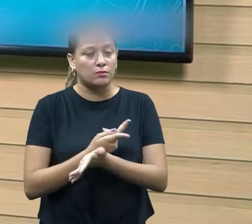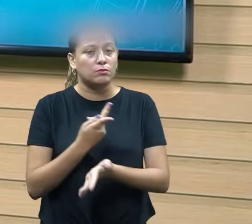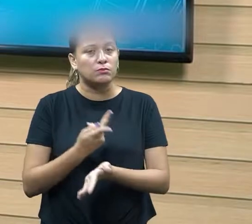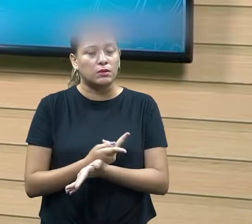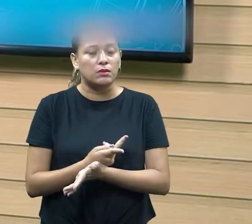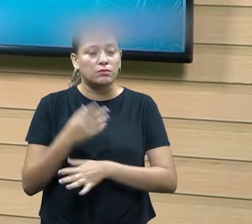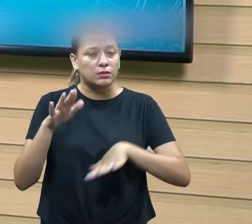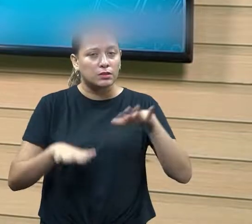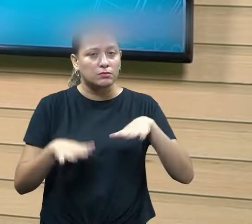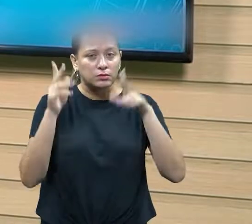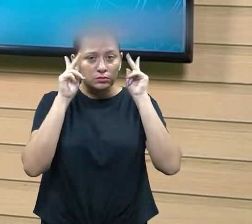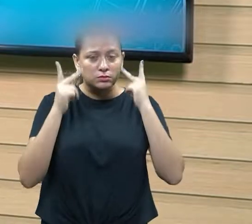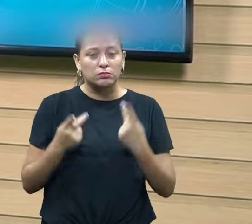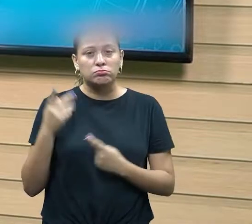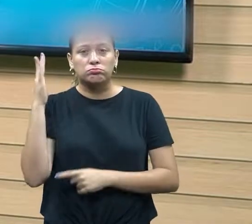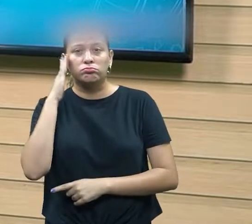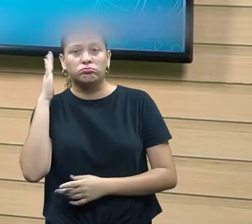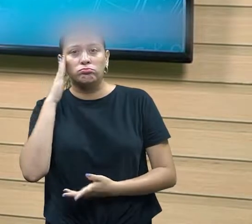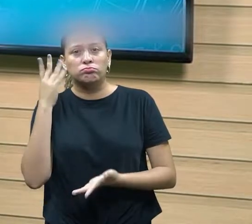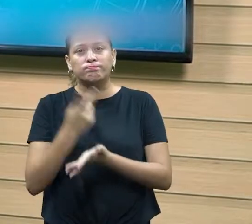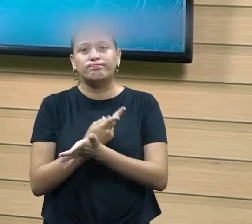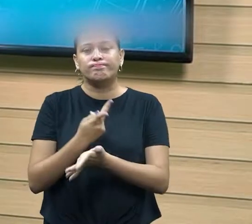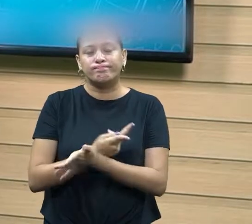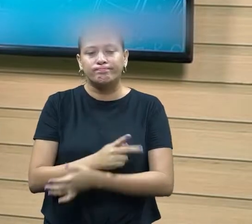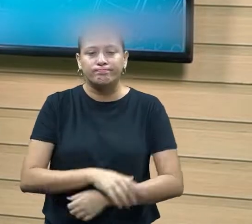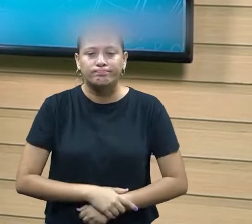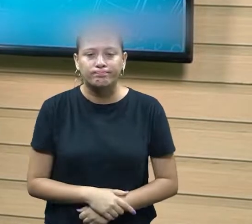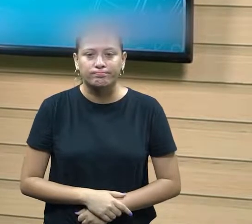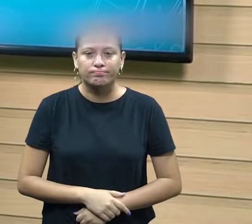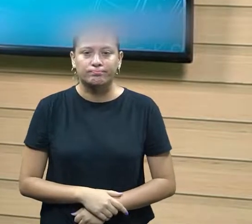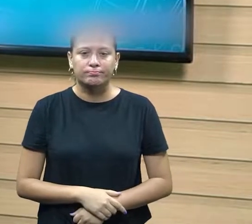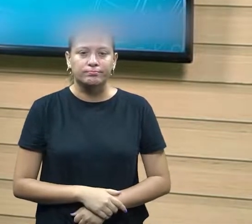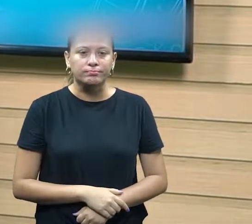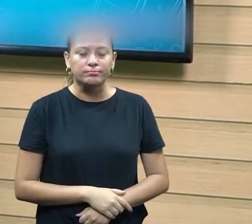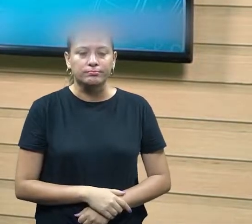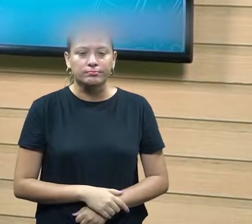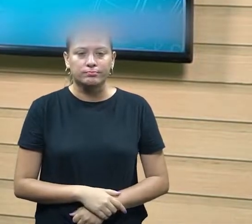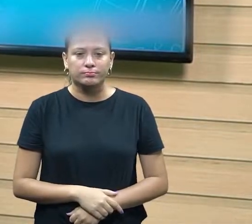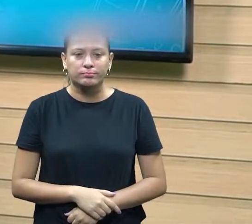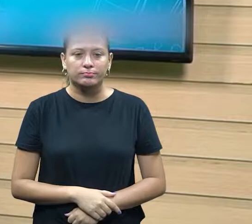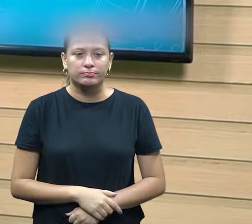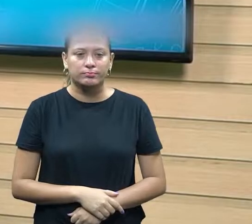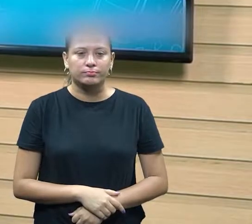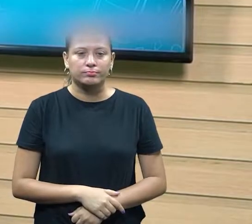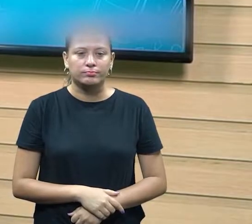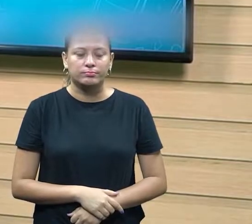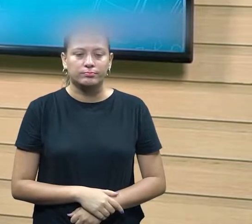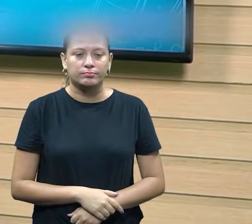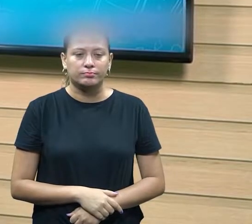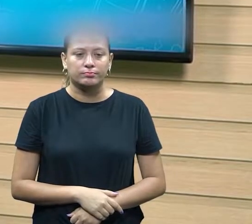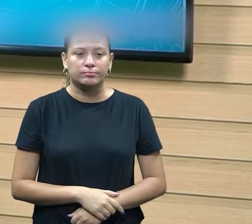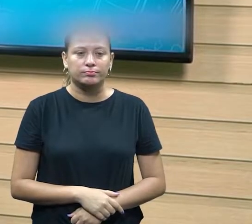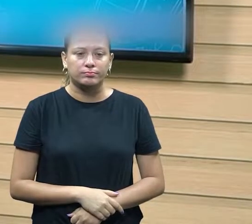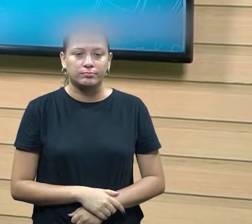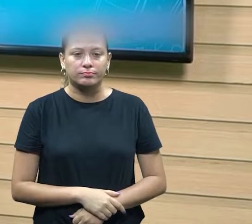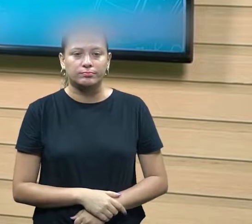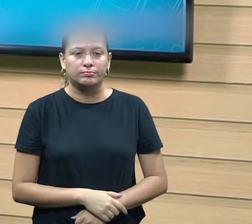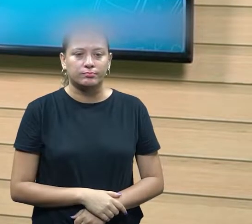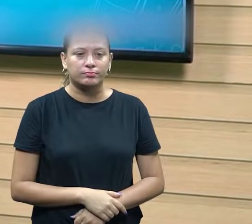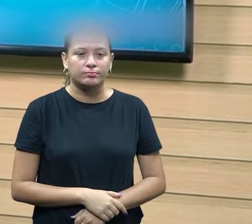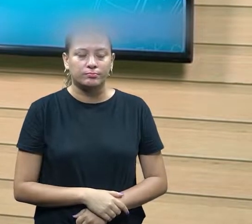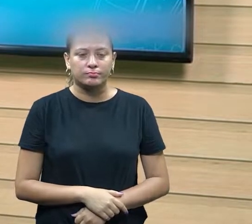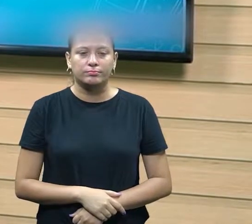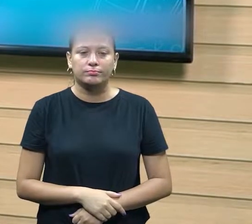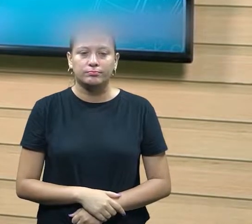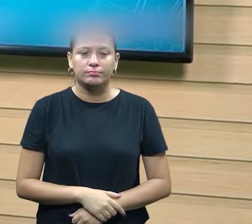a gente tem poder e tem aí que quer conhecer o outro de poder a ele né mas a gente diz para o outro mas nós também muitas das